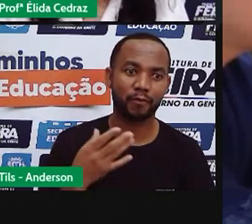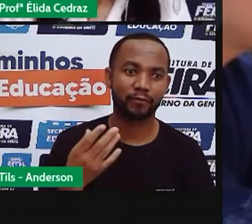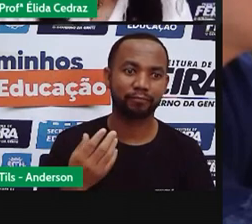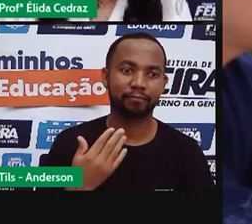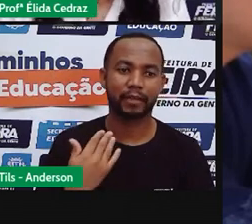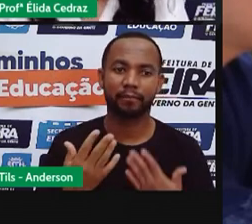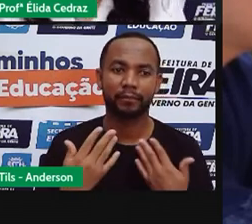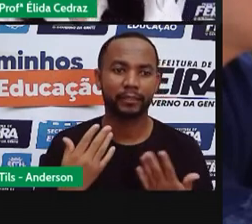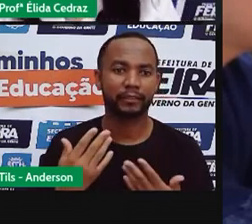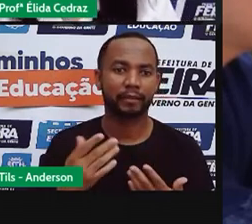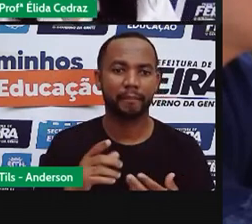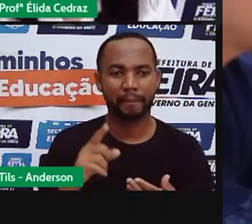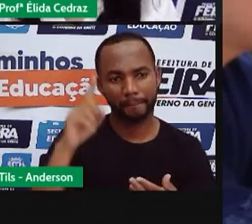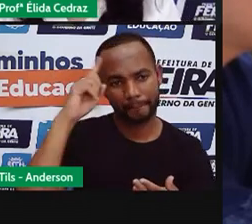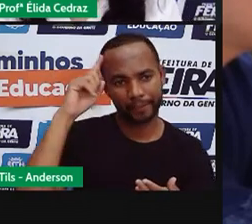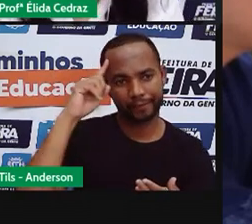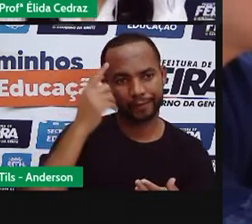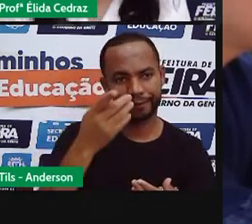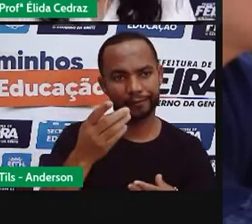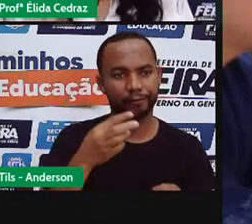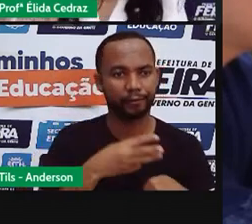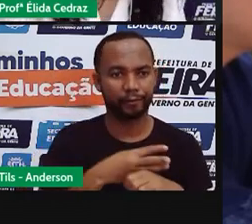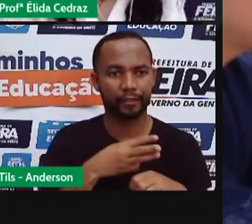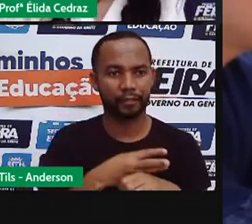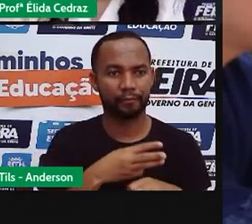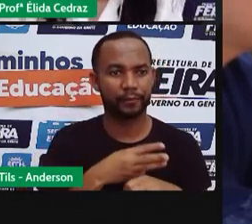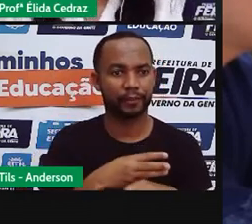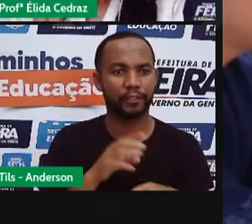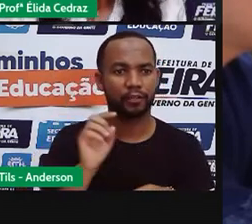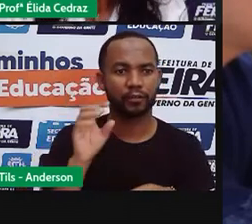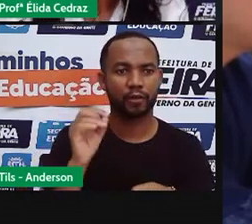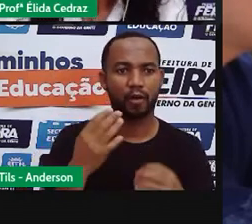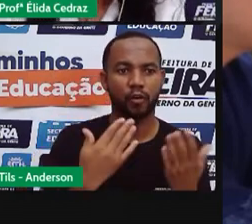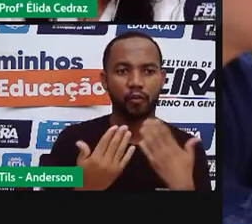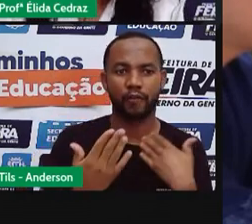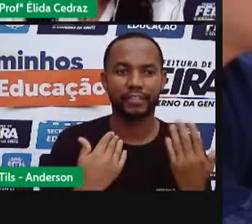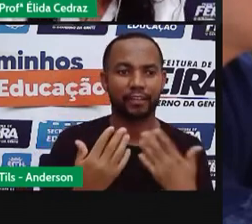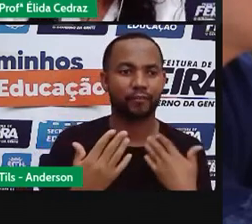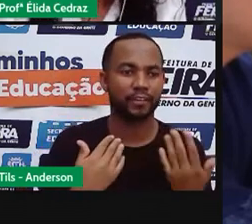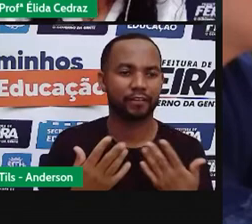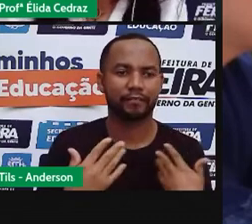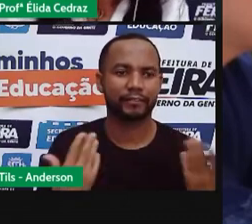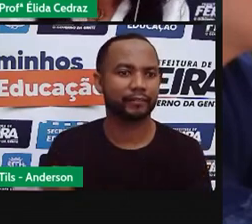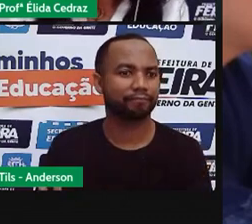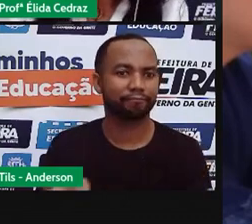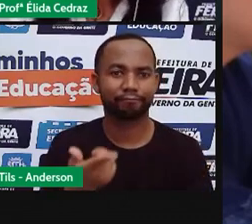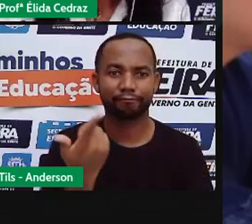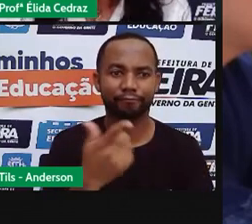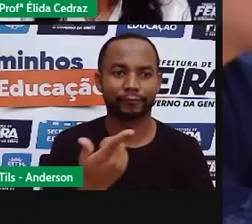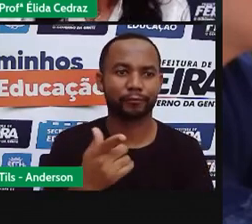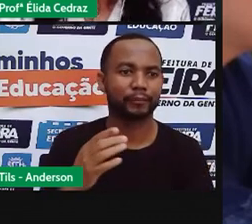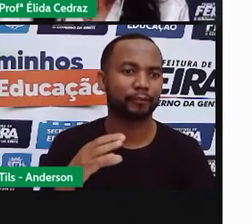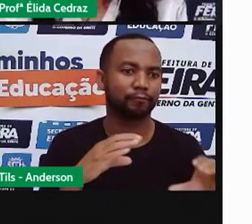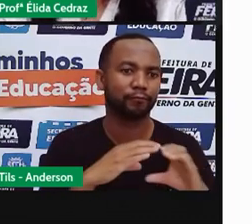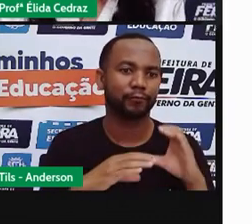do WhatsApp, do Instagram. Apenas conversar, como eu estou conversando com você agora. Entendeu?